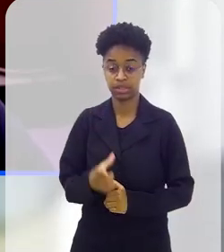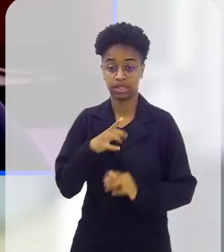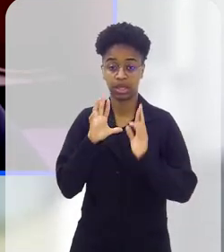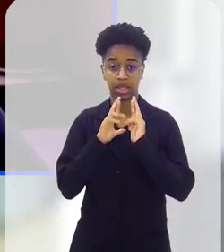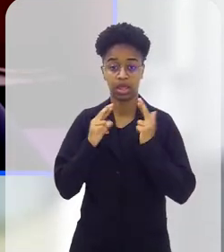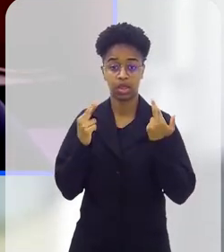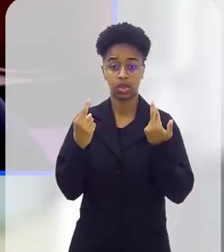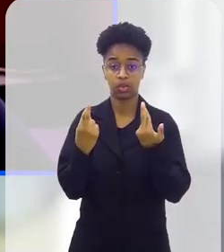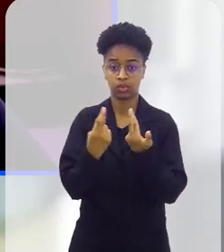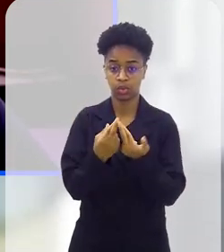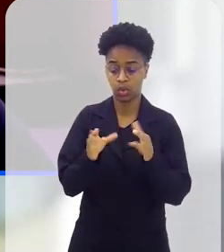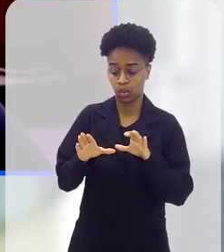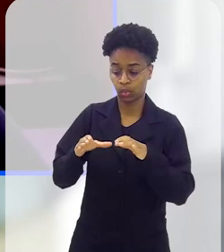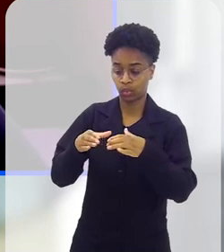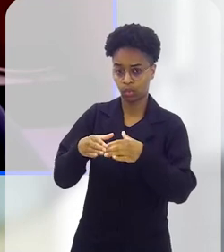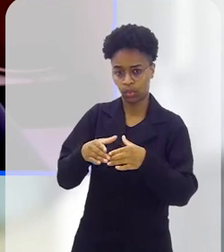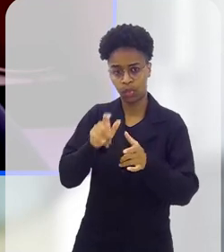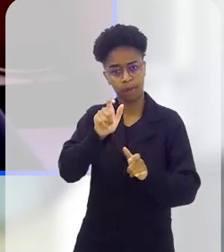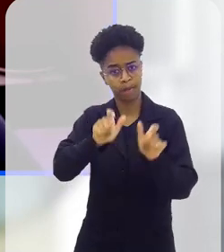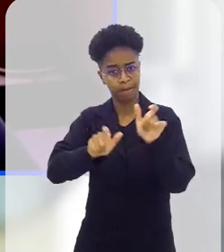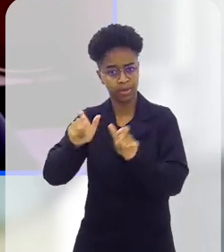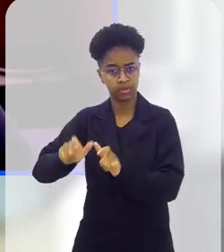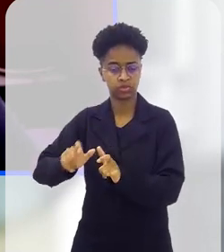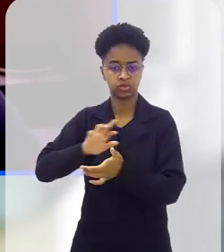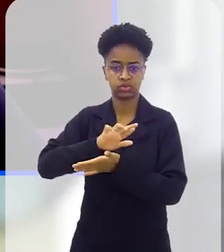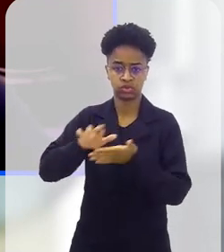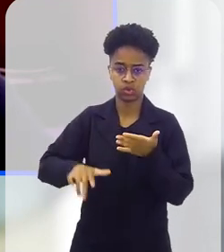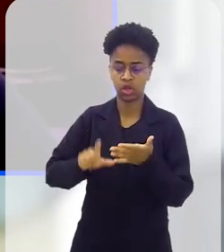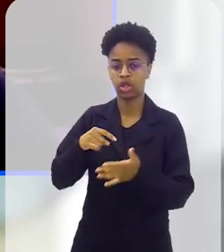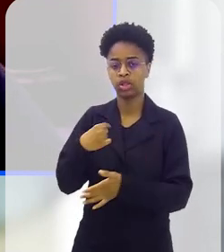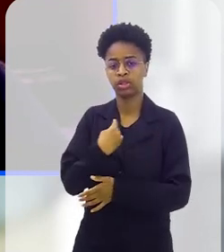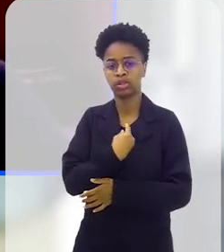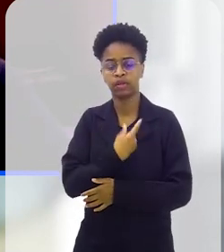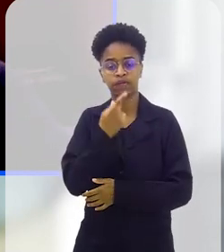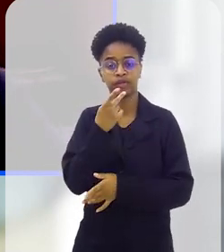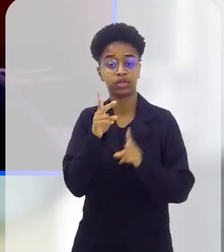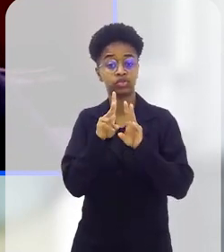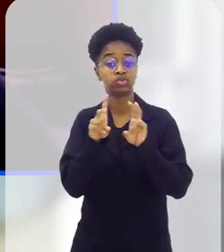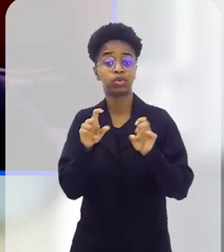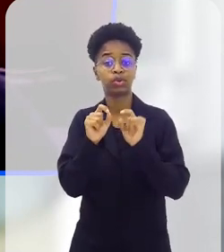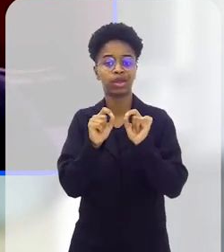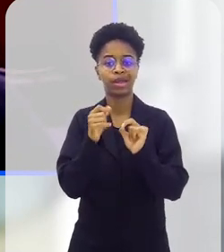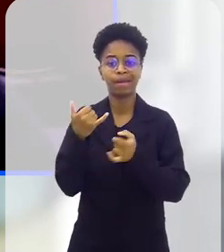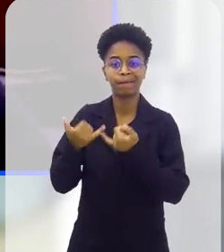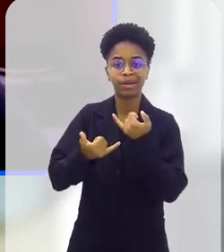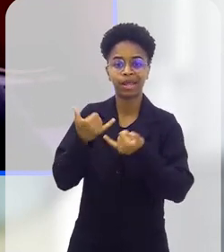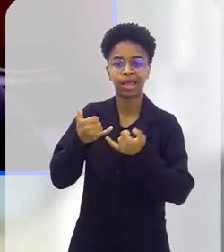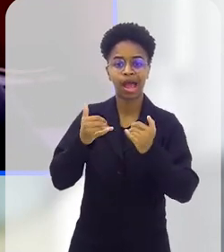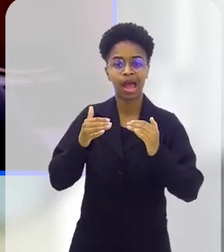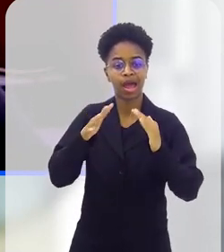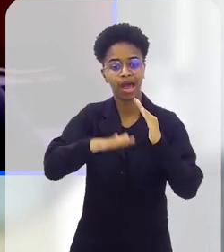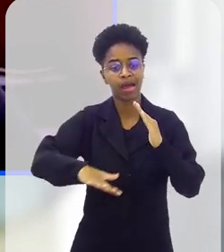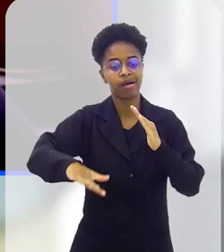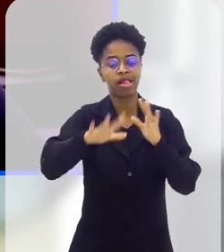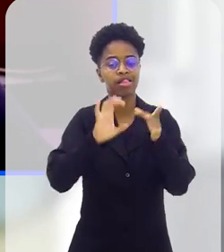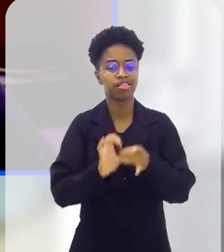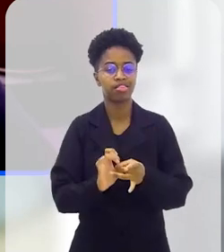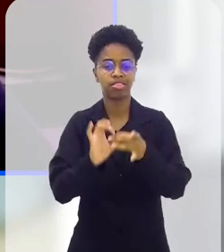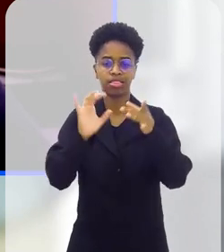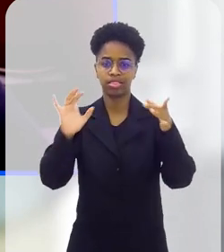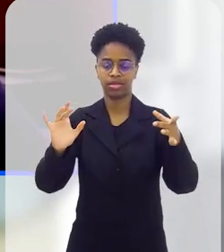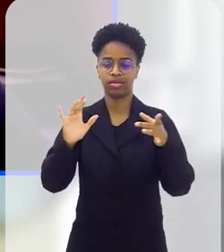na reunião de um grupo de pessoas que estavam justamente falando sobre isso, brincar ao ar livre.